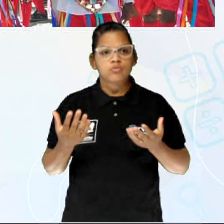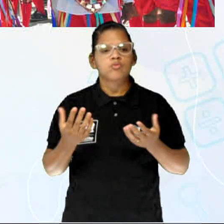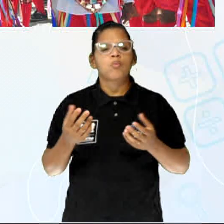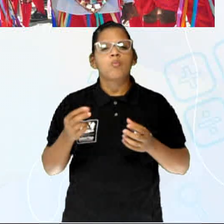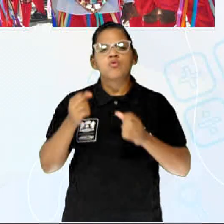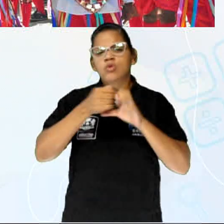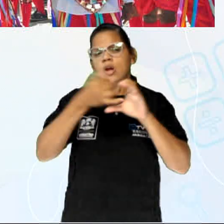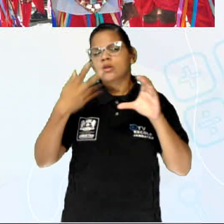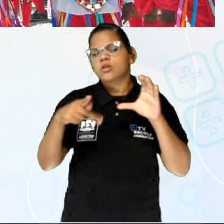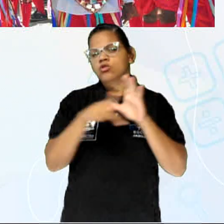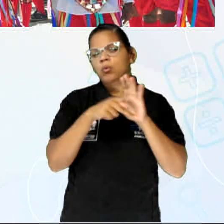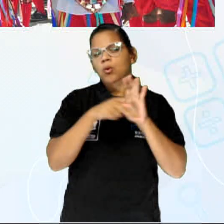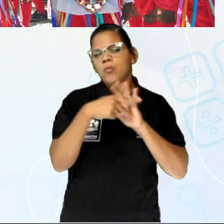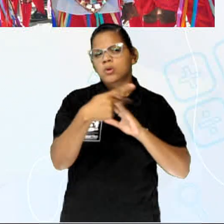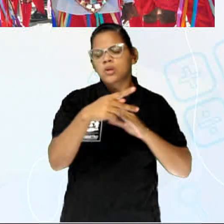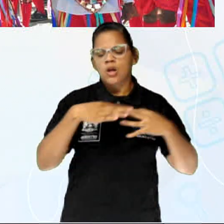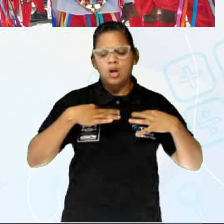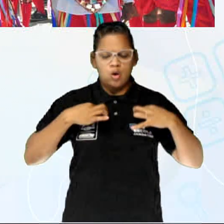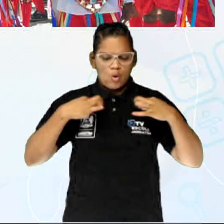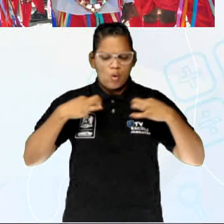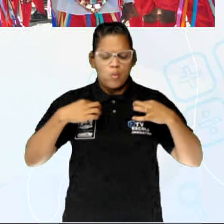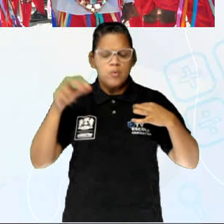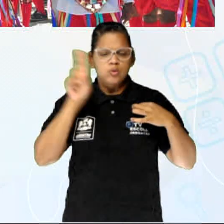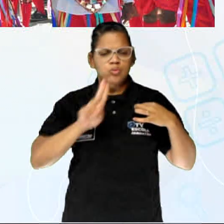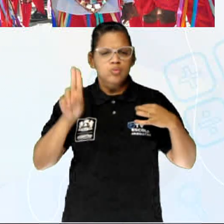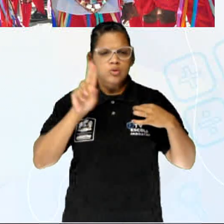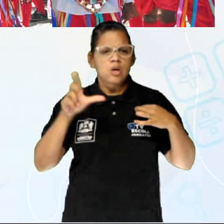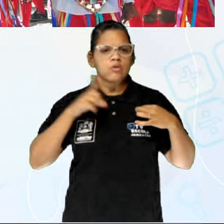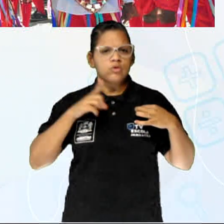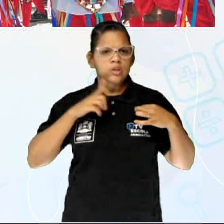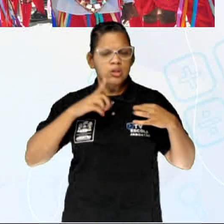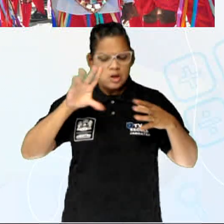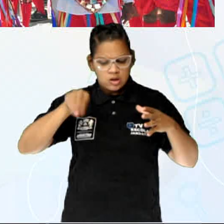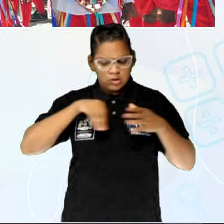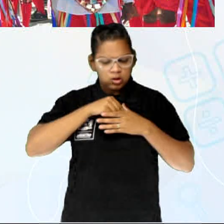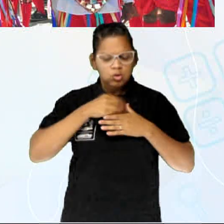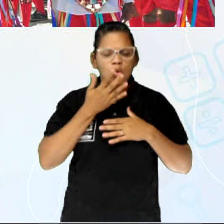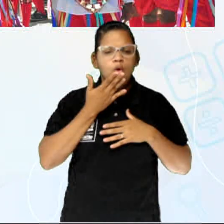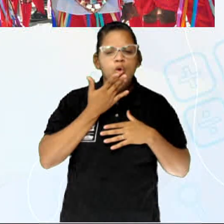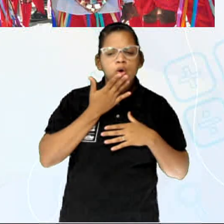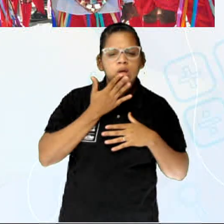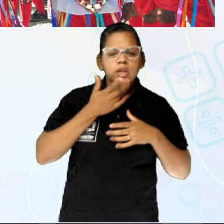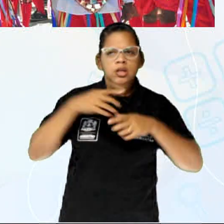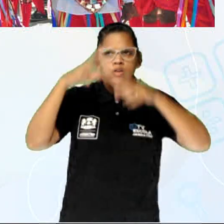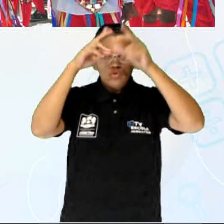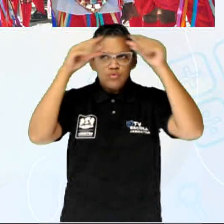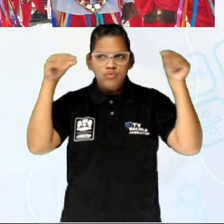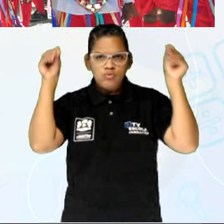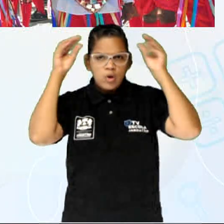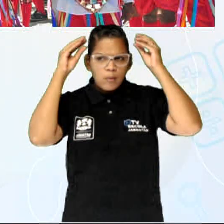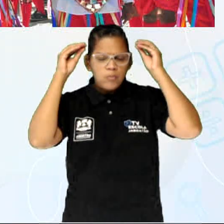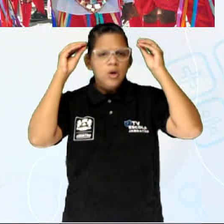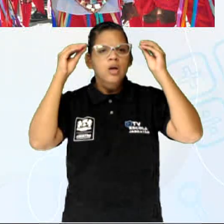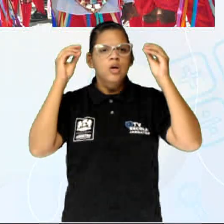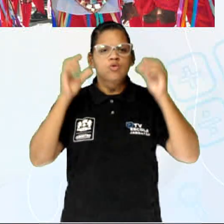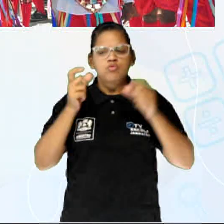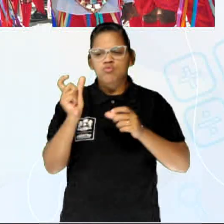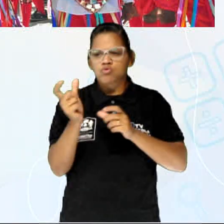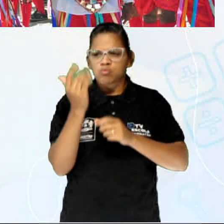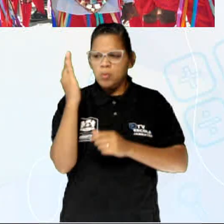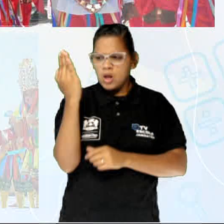usados pelos participantes. Em geral, roupas muito coloridas, chapéus e fitas e espelhinhos.